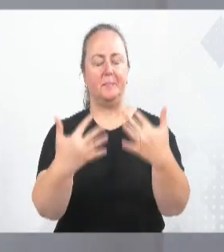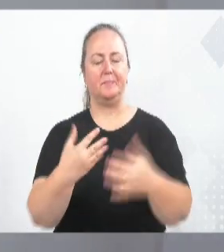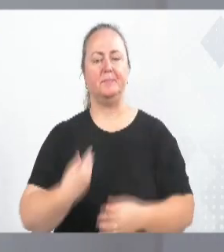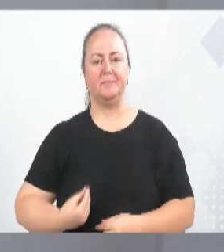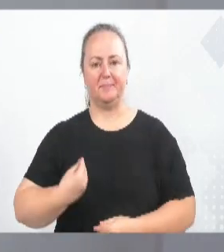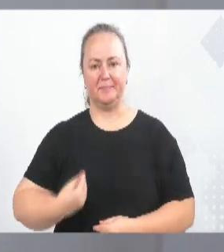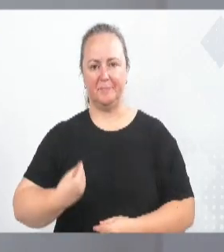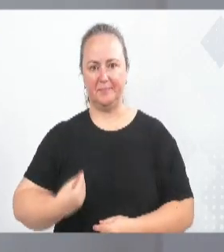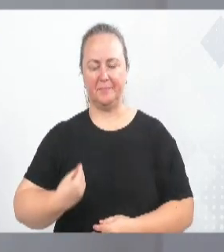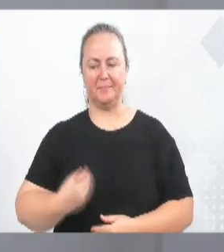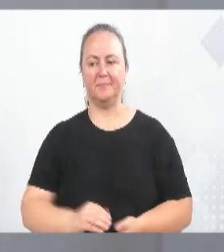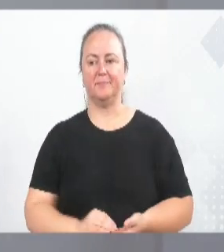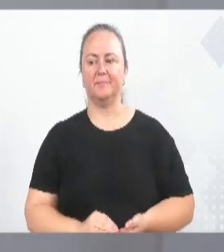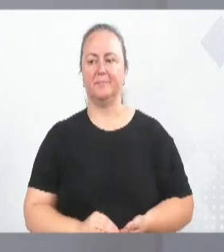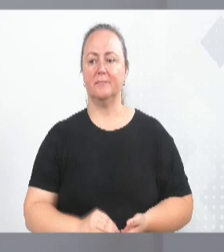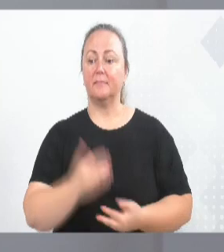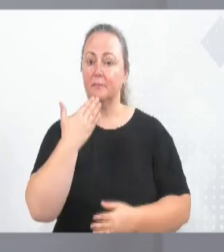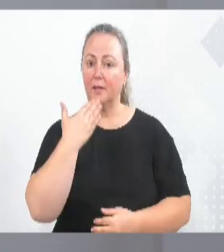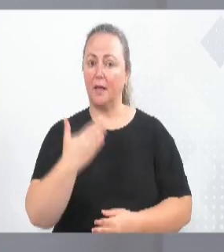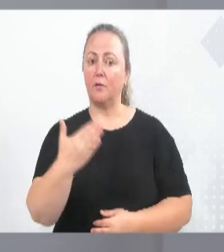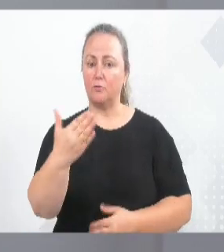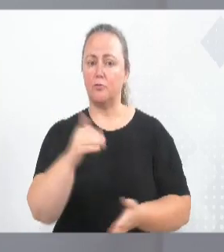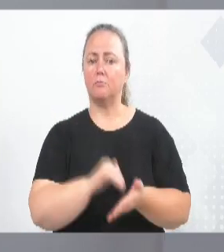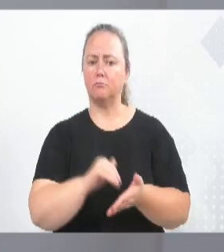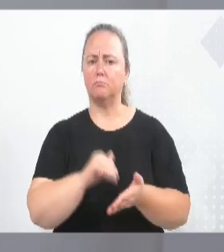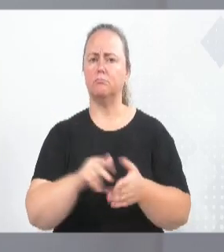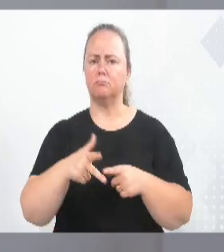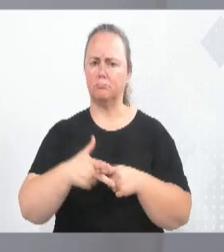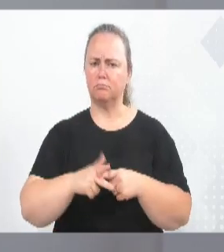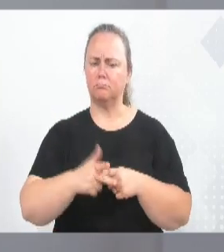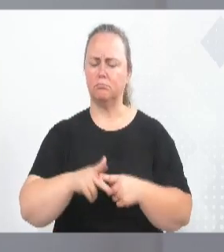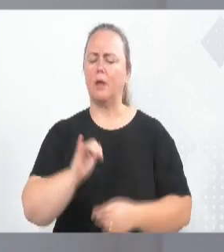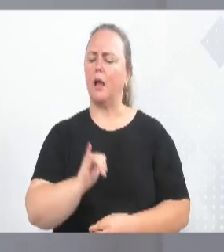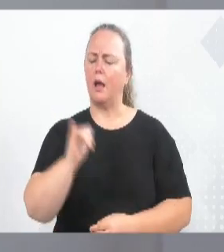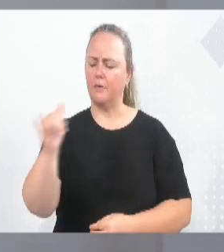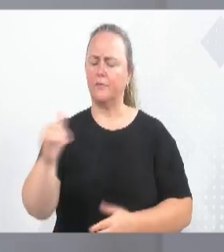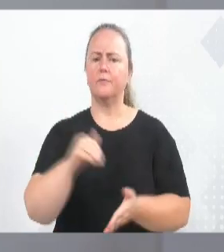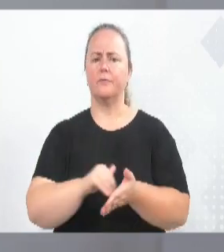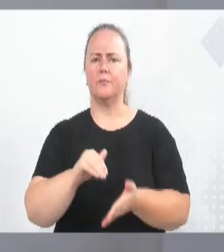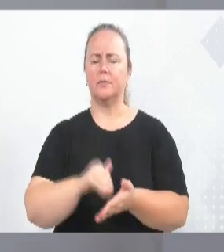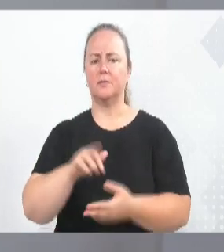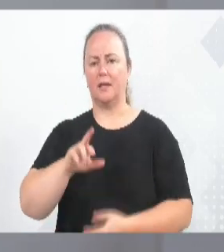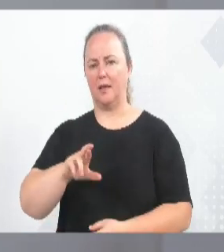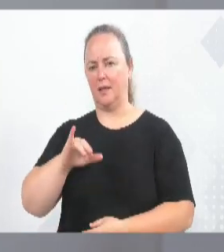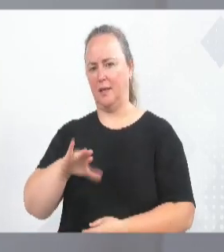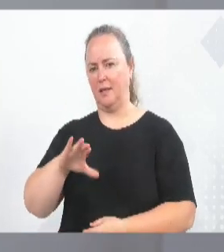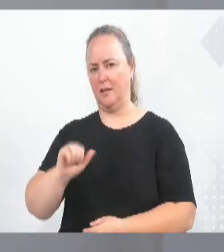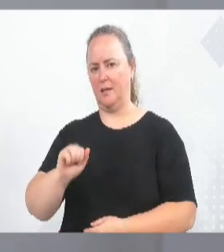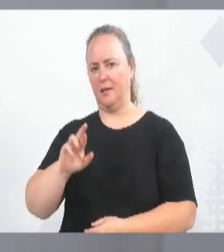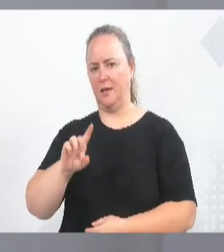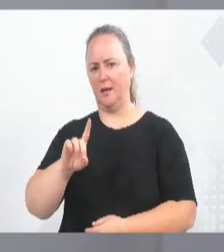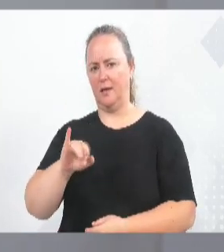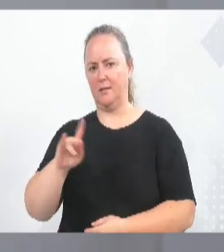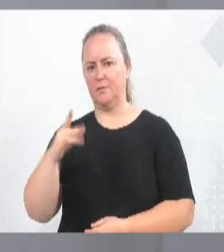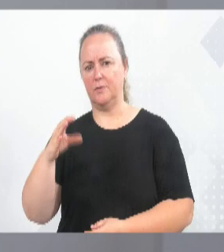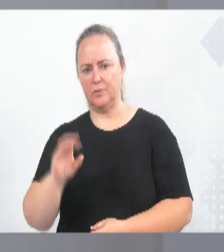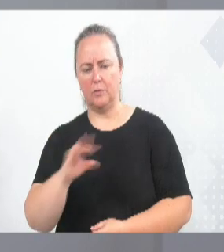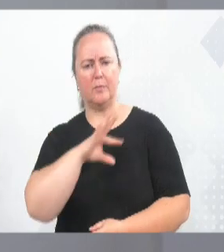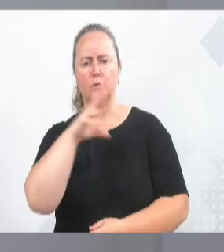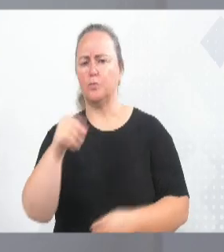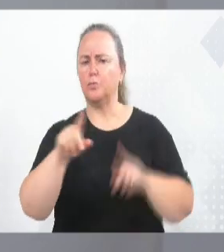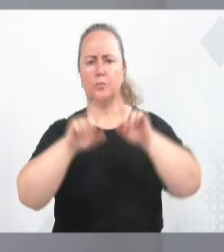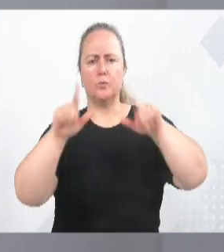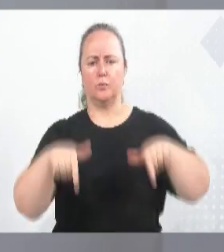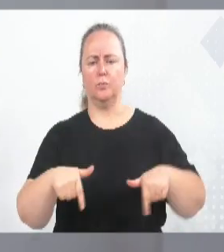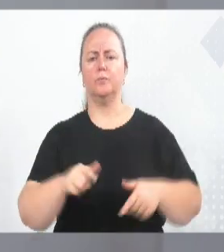Quero fazer aqui um elogio à Secretaria de Manutenção. André, leve esse elogio ao secretário Ricardinho, a todos os servidores lá,